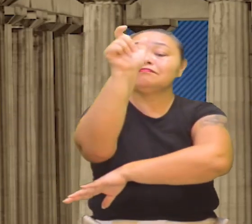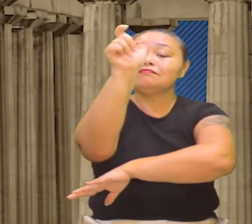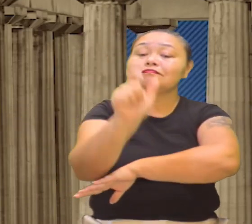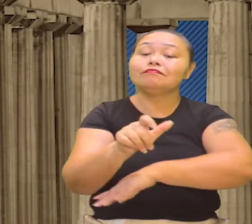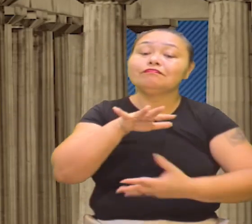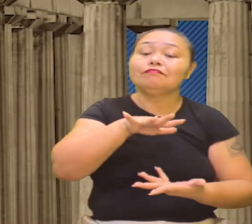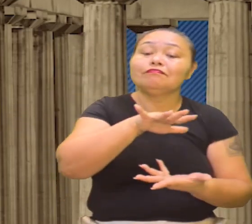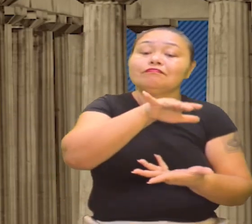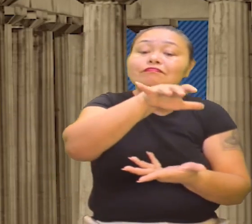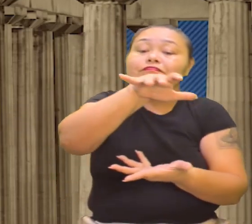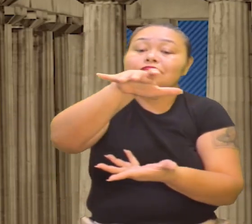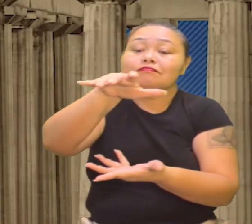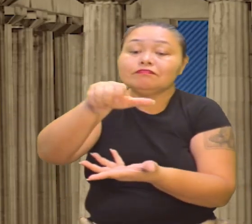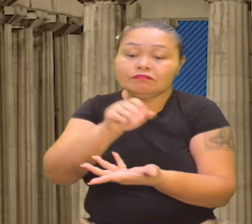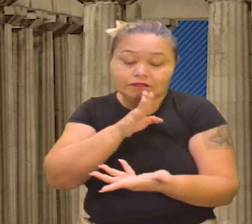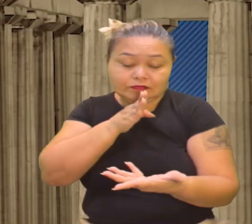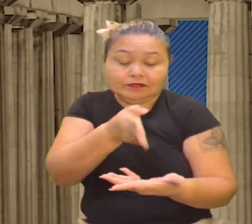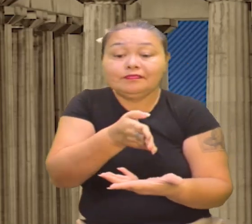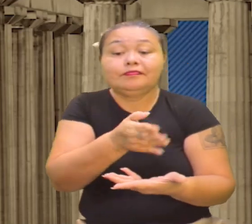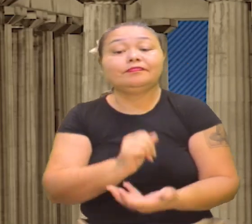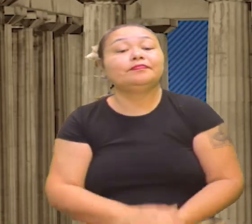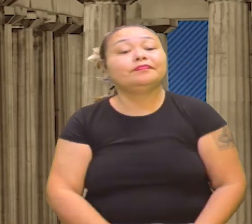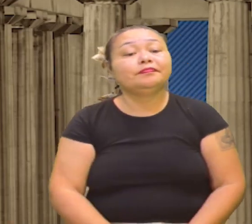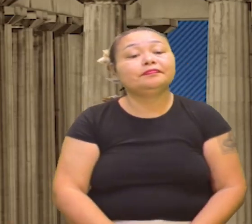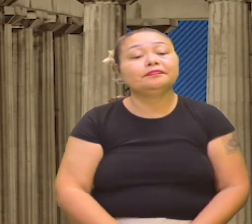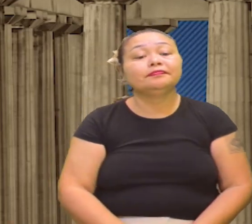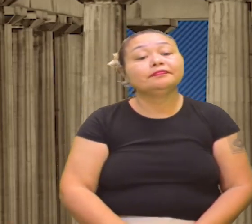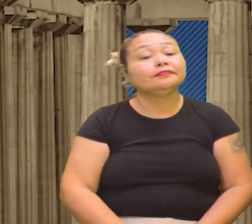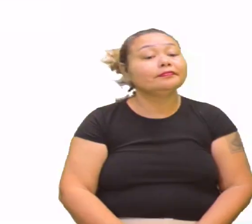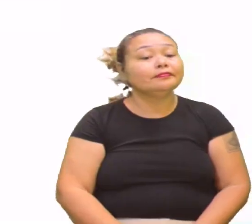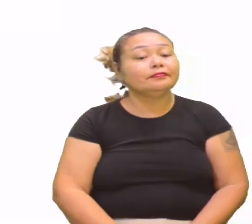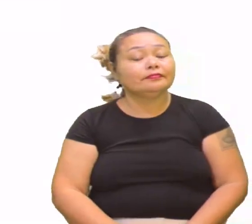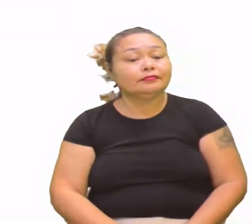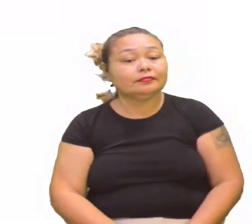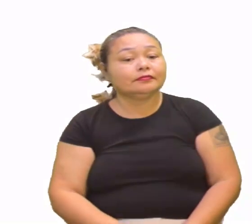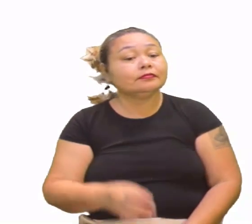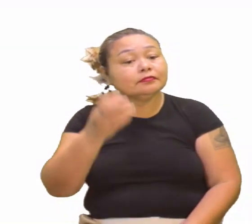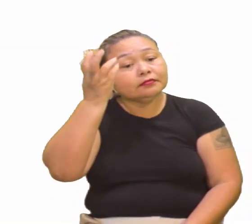a Terra como centro do universo, ok? Vamos lá?